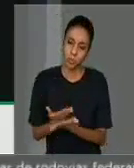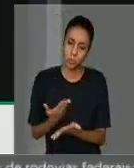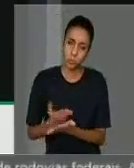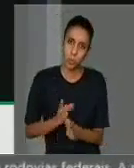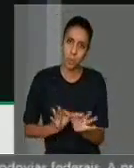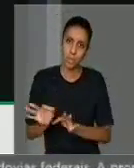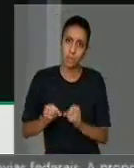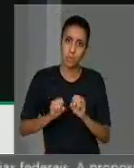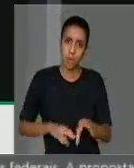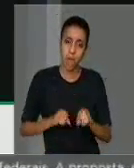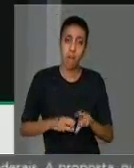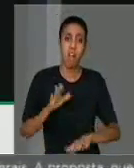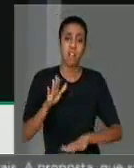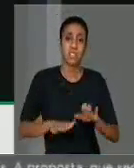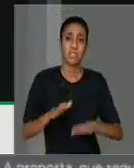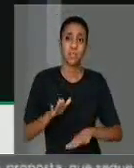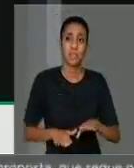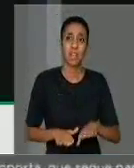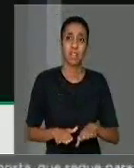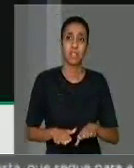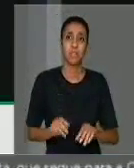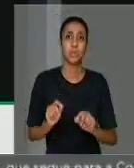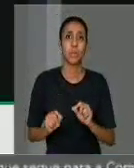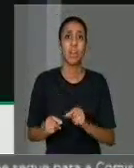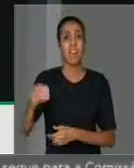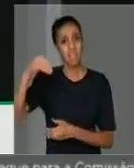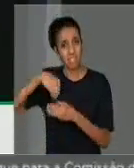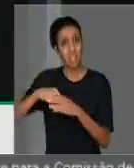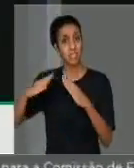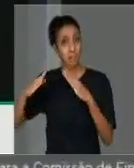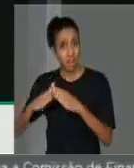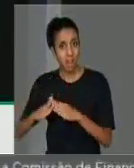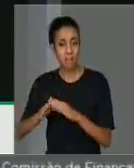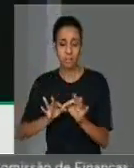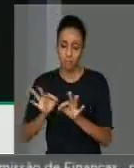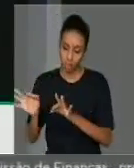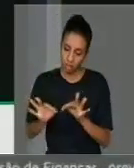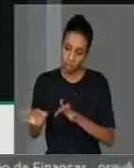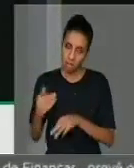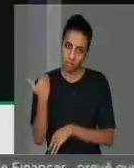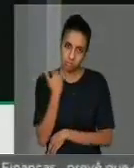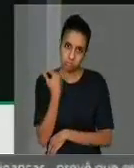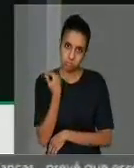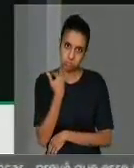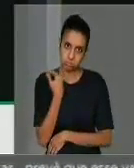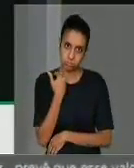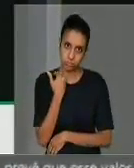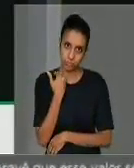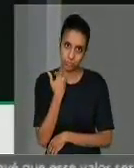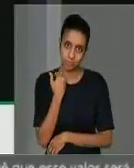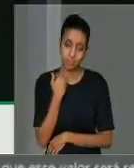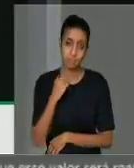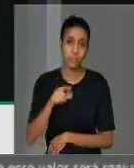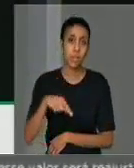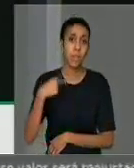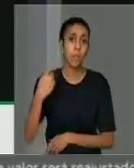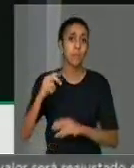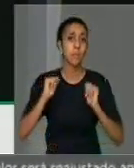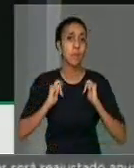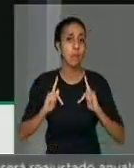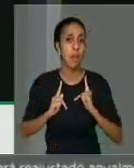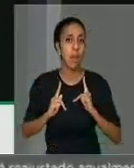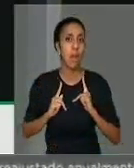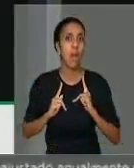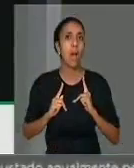casos, é feito na própria residência do docente. E na hora de se aposentar é